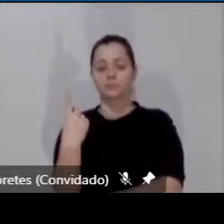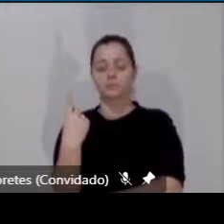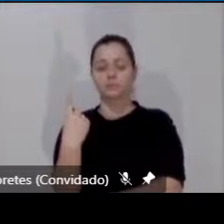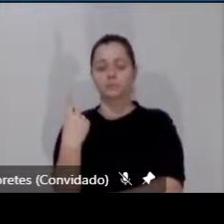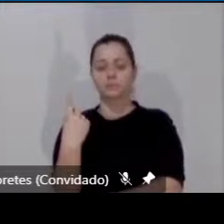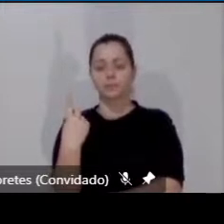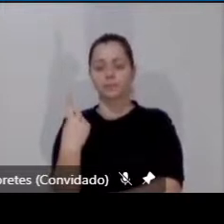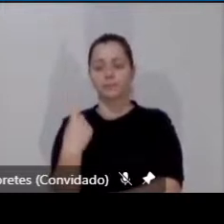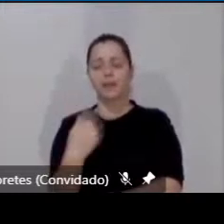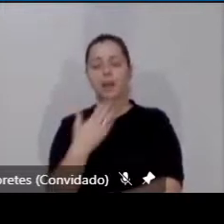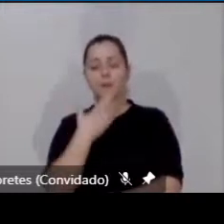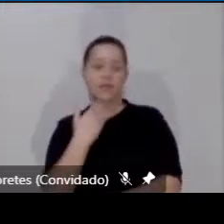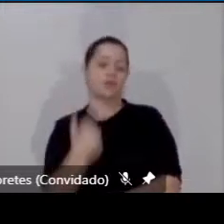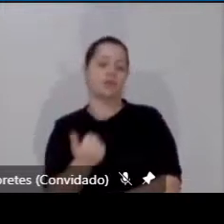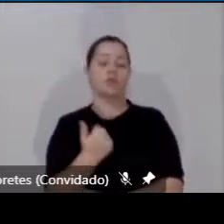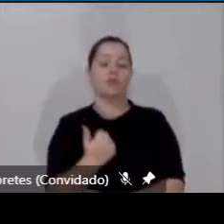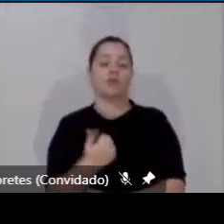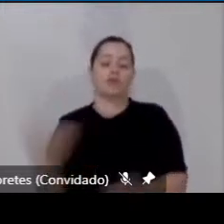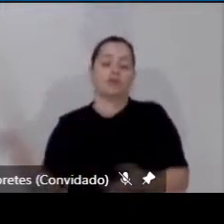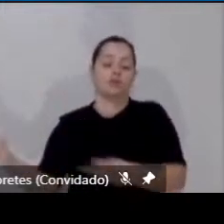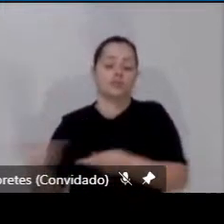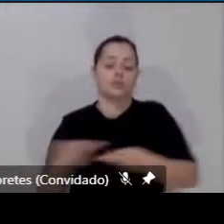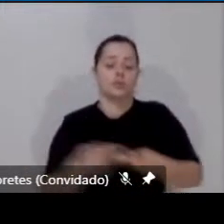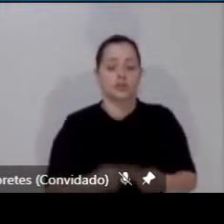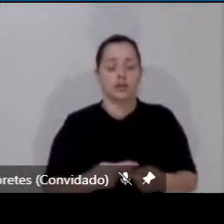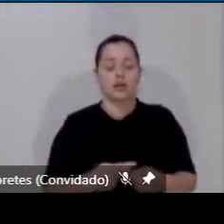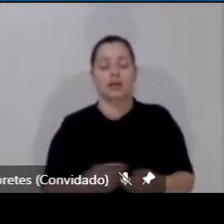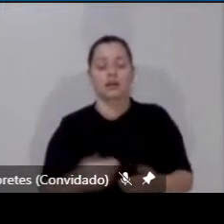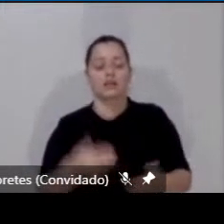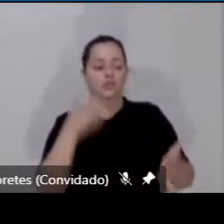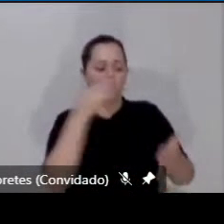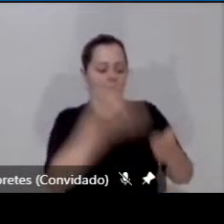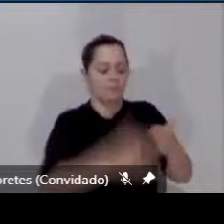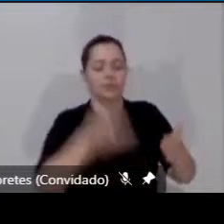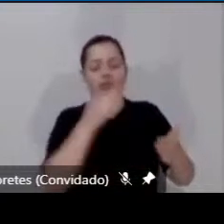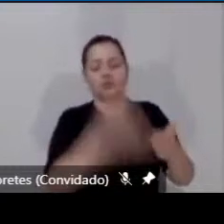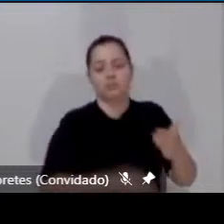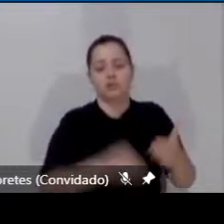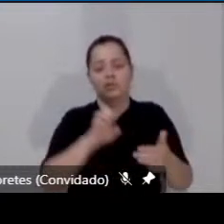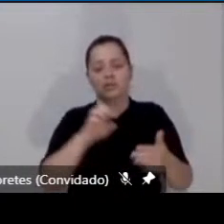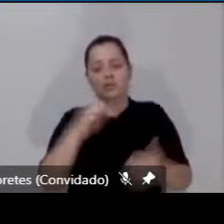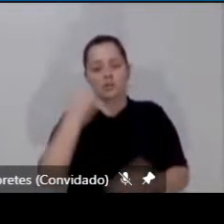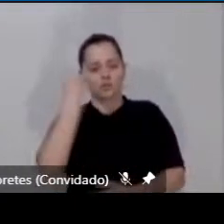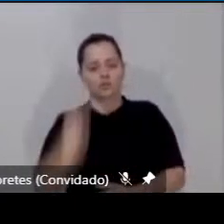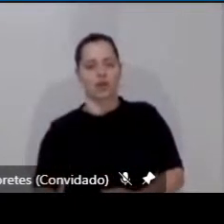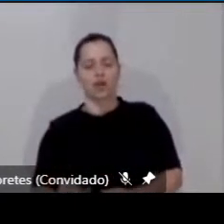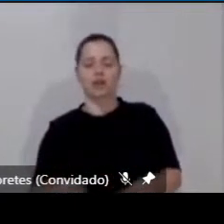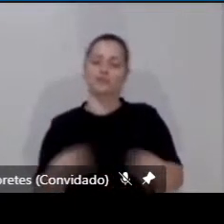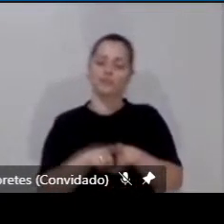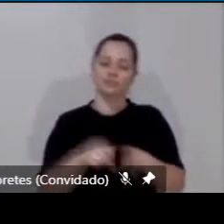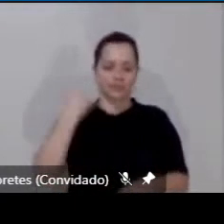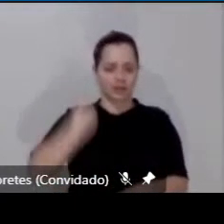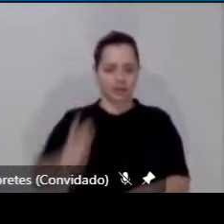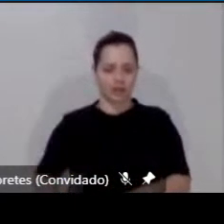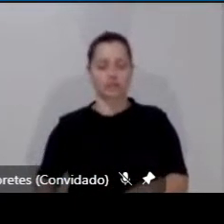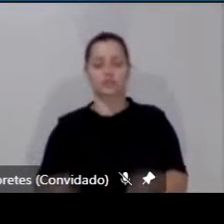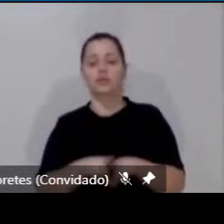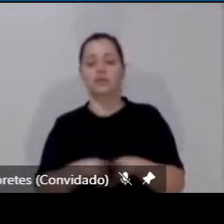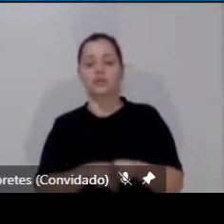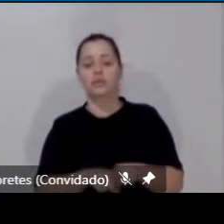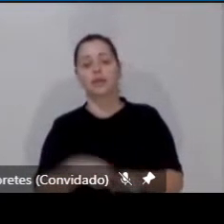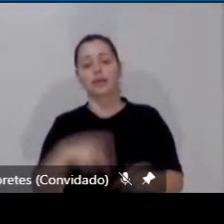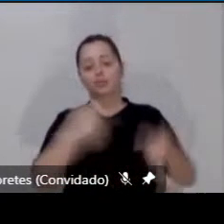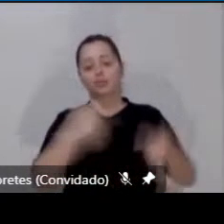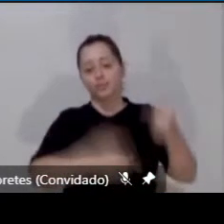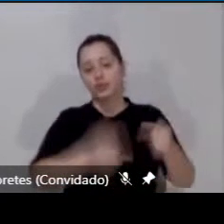privilegiados, nos traz no impasse ético e político, sim, onde o pedestre não tem espaço e